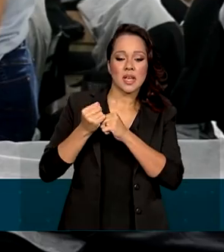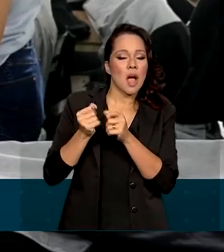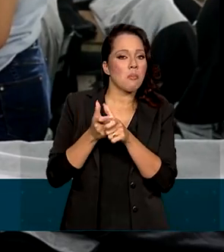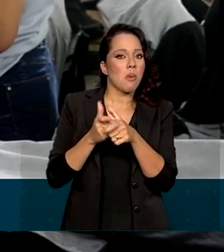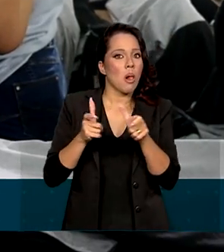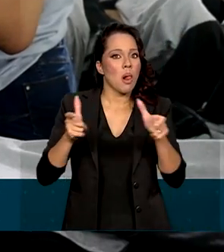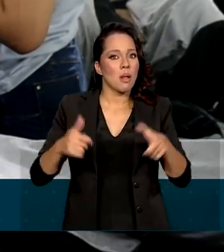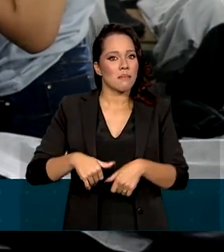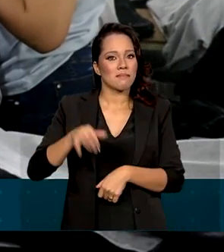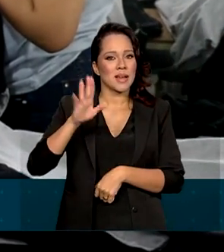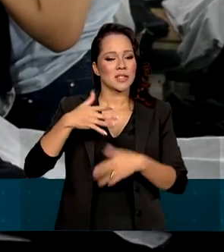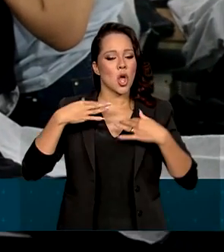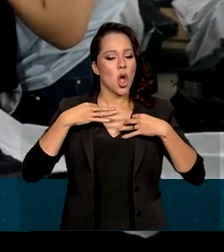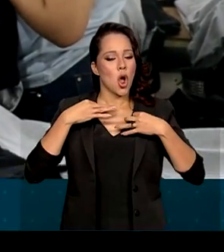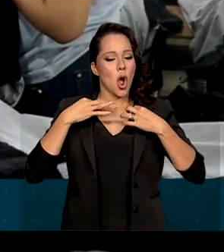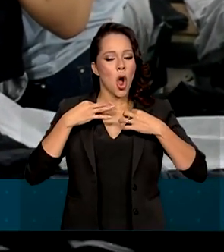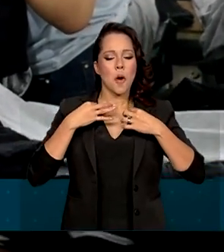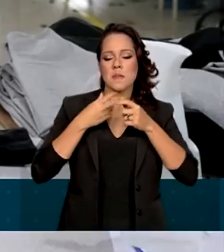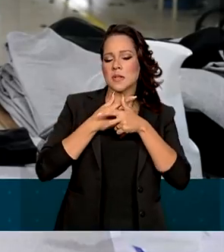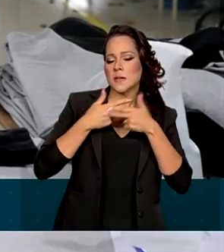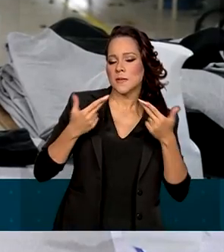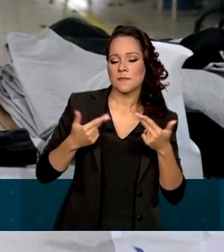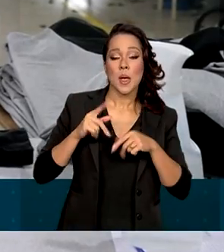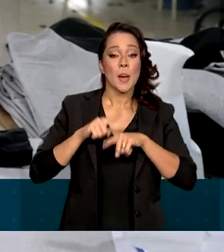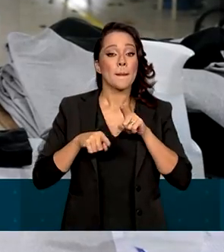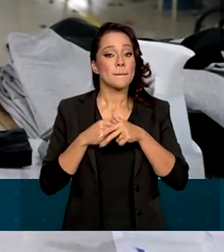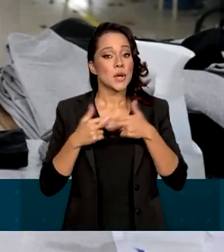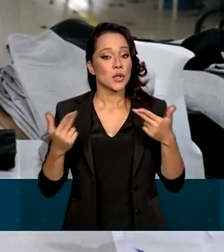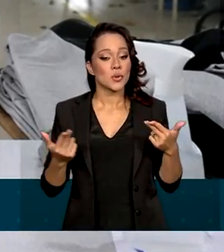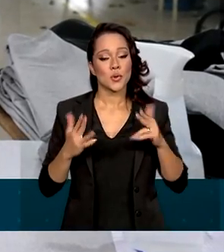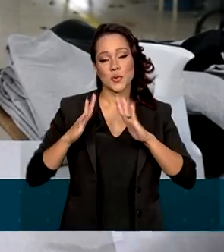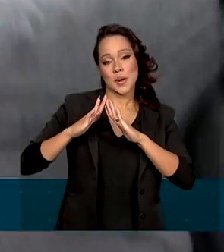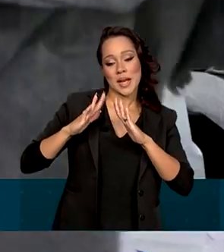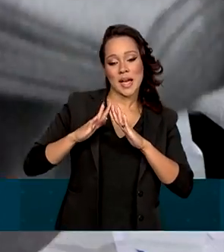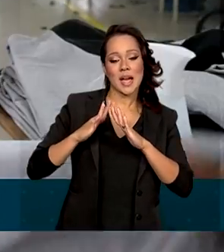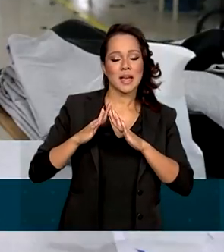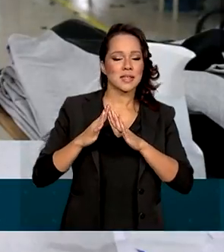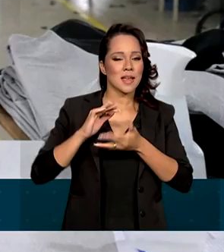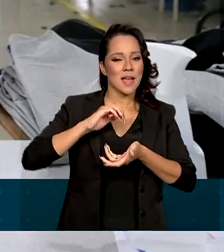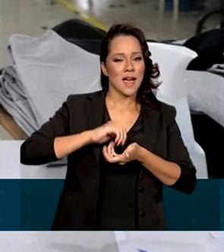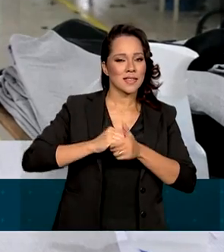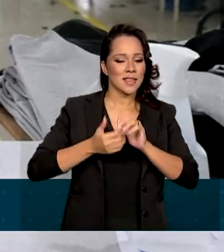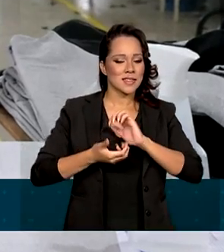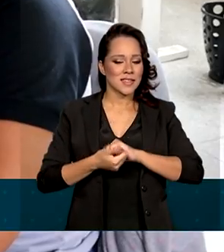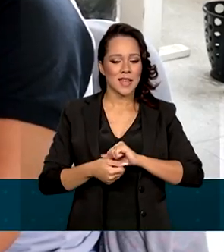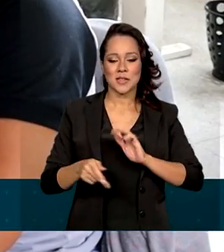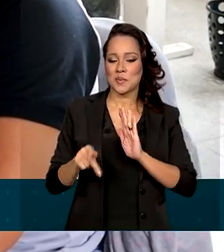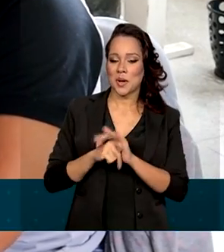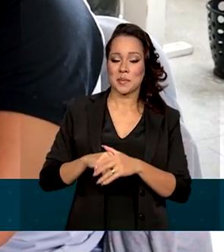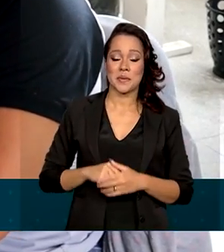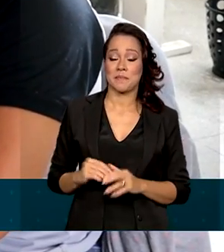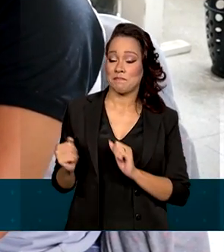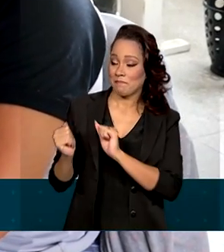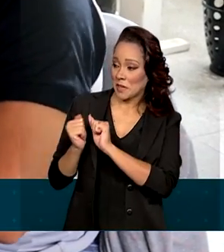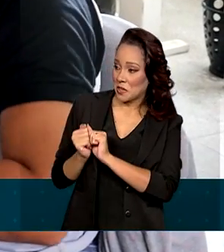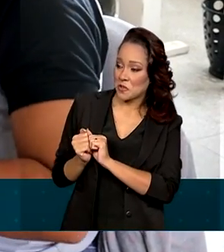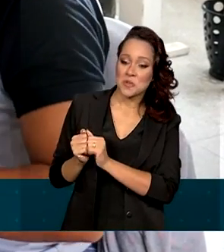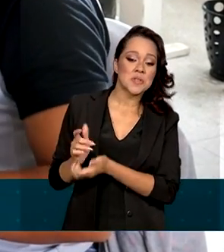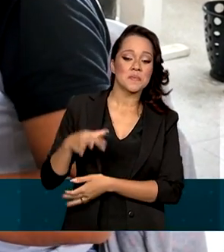larga escala de roupas, acessórios, produtos para casa e artesanatos típicos. E juntas,